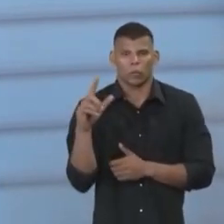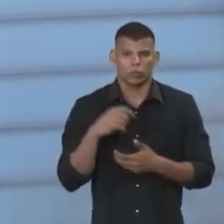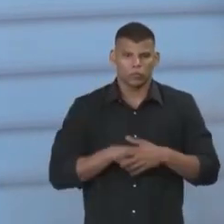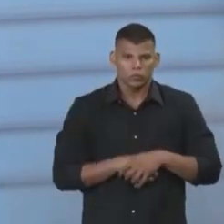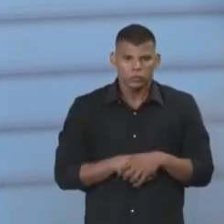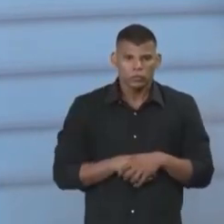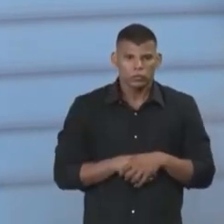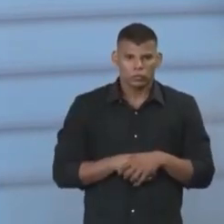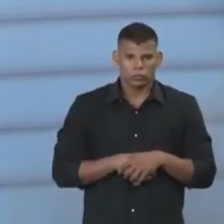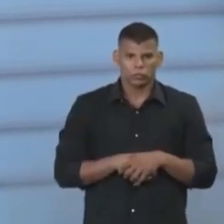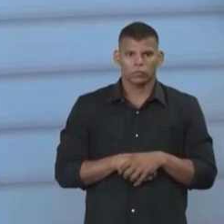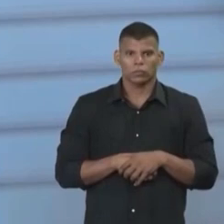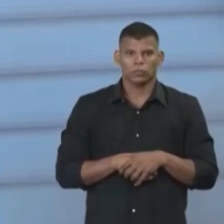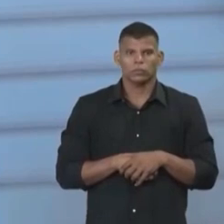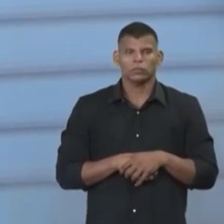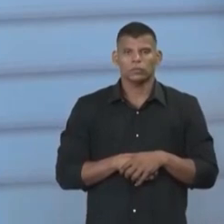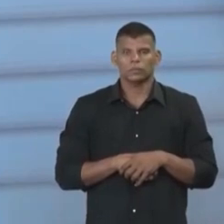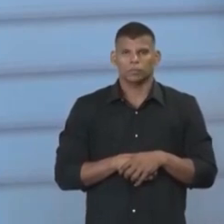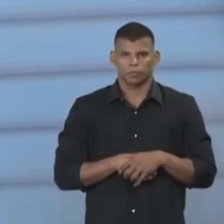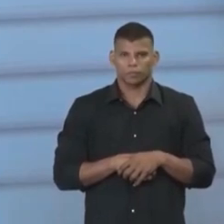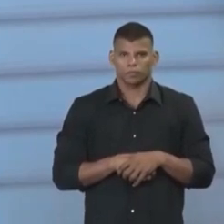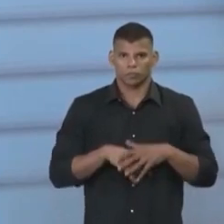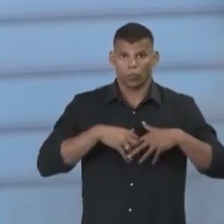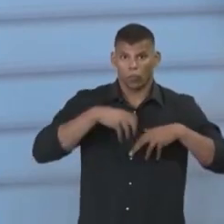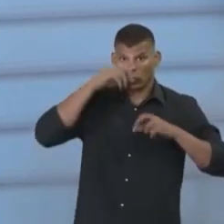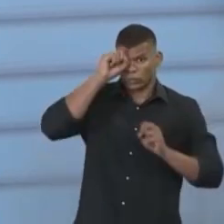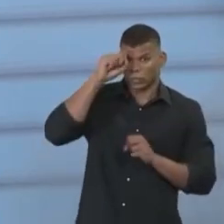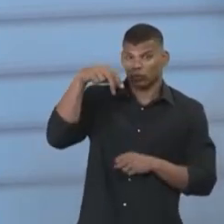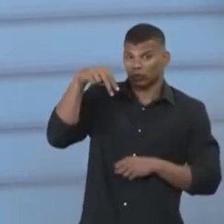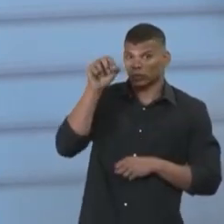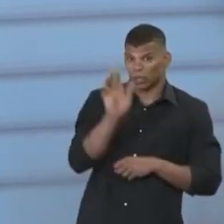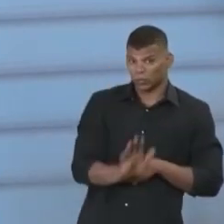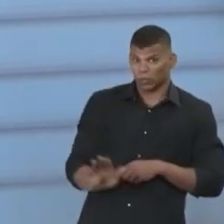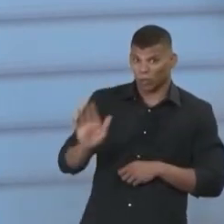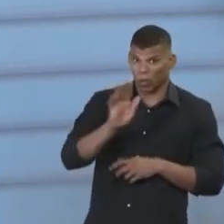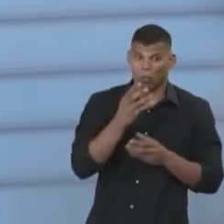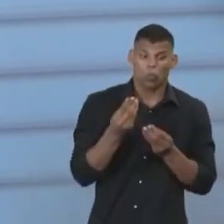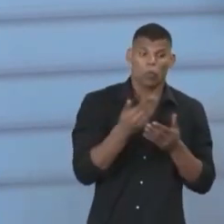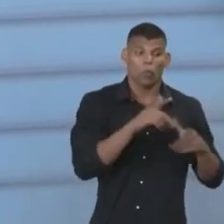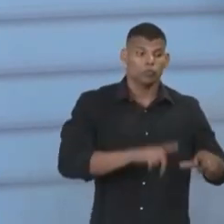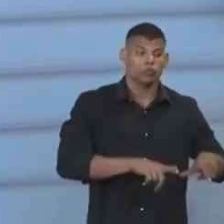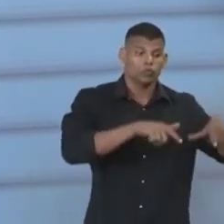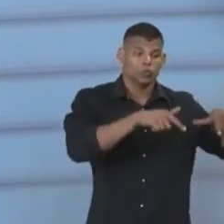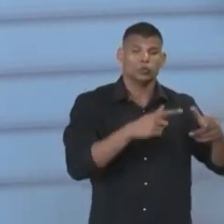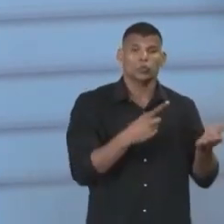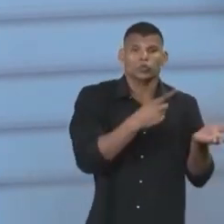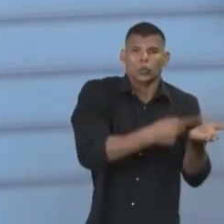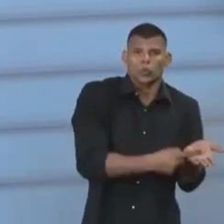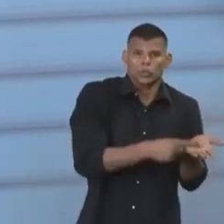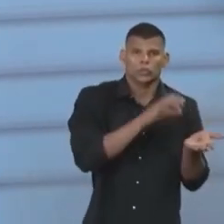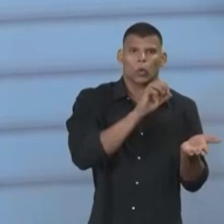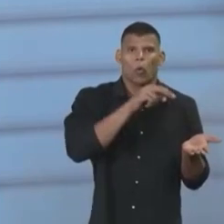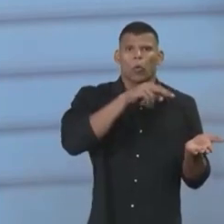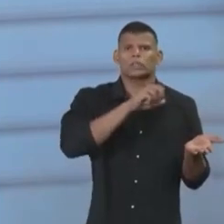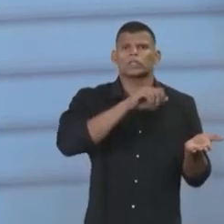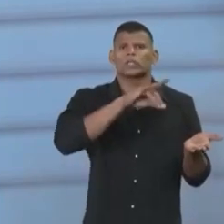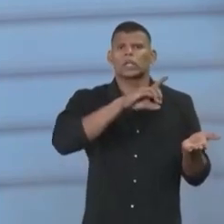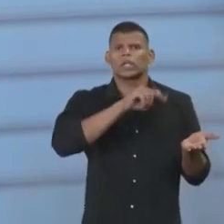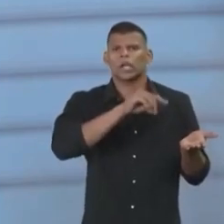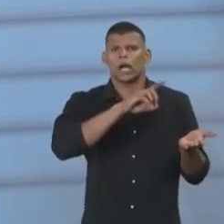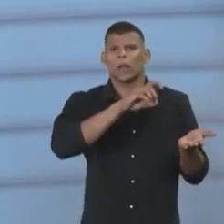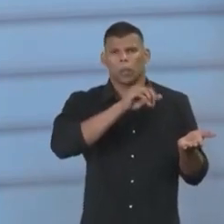conciliadora certificada pelo Conselho Nacional de Justiça. Doutora Blaine Queiroz, a partir de agora,